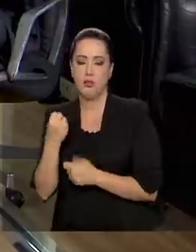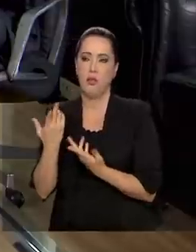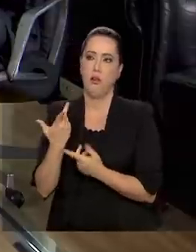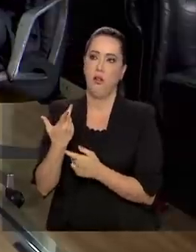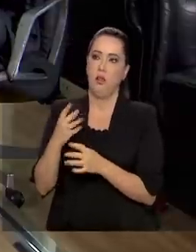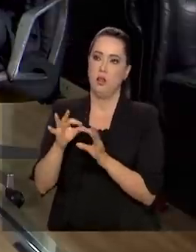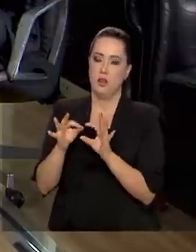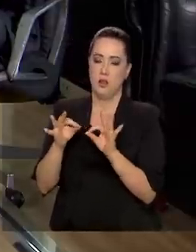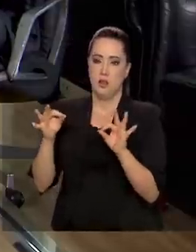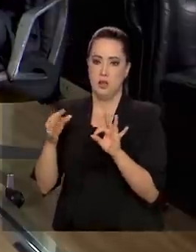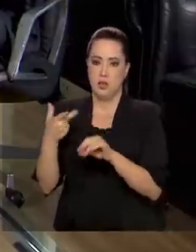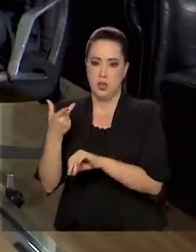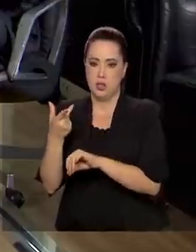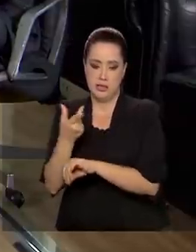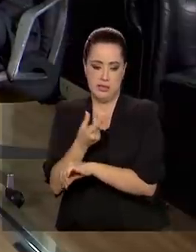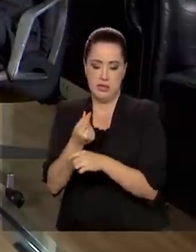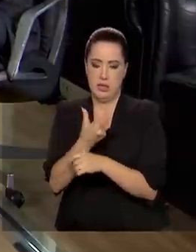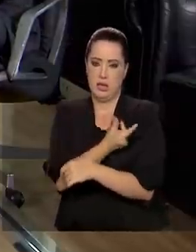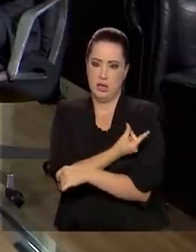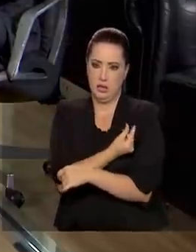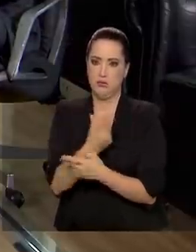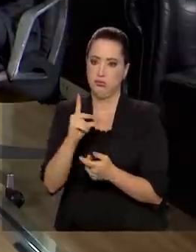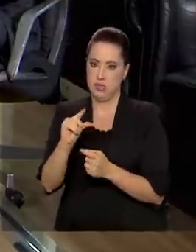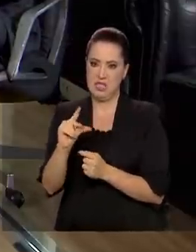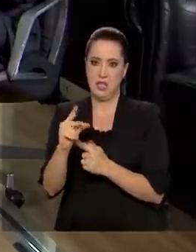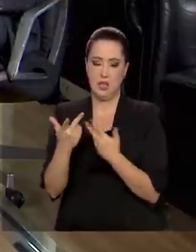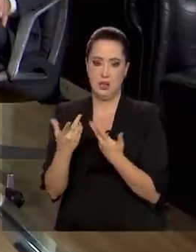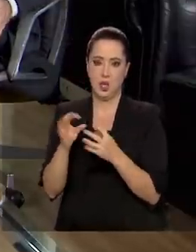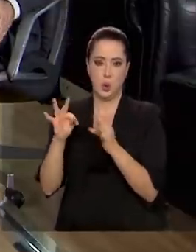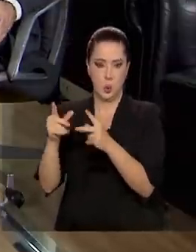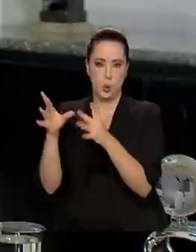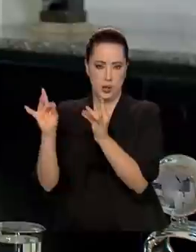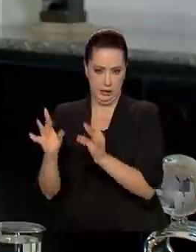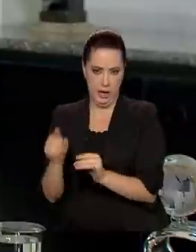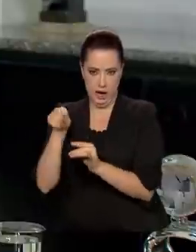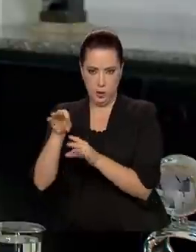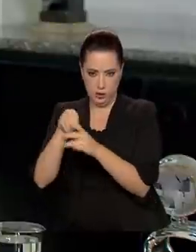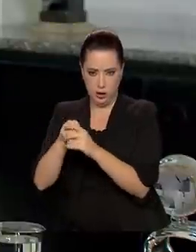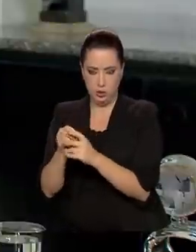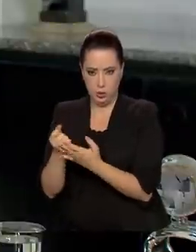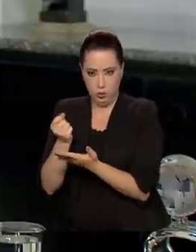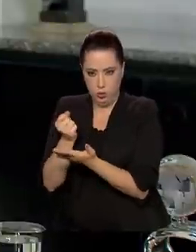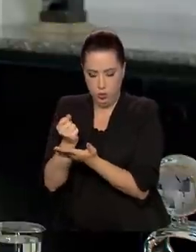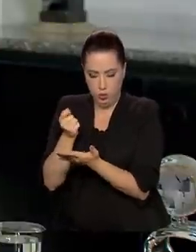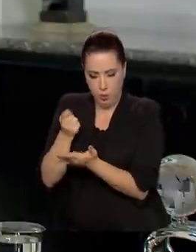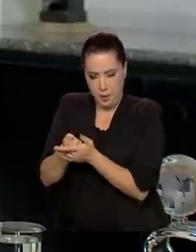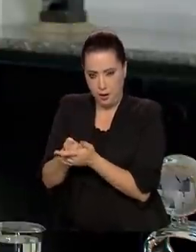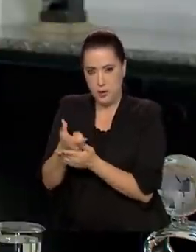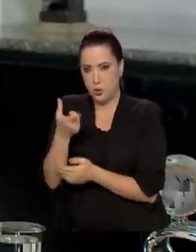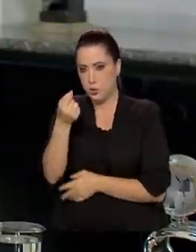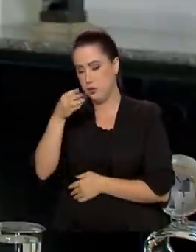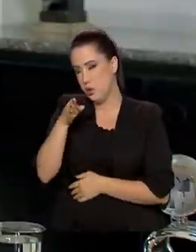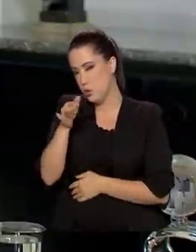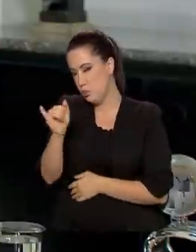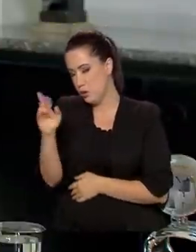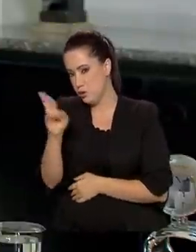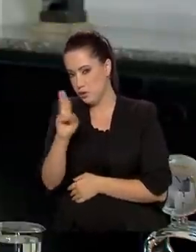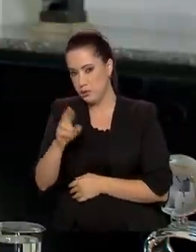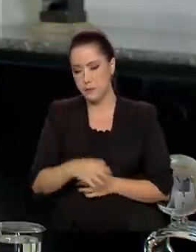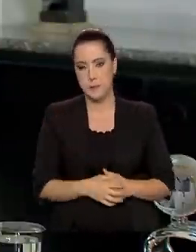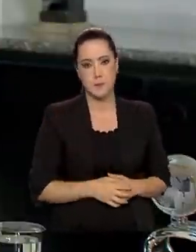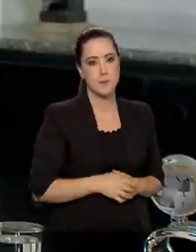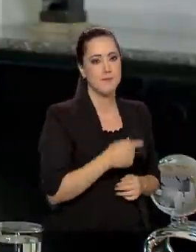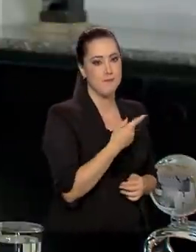seringas, toda essa questão? Perfeito. O plano, ele vem suportado